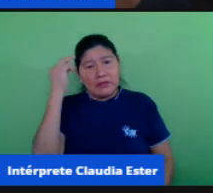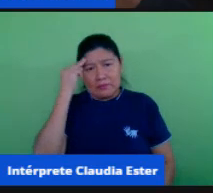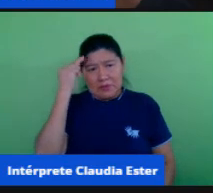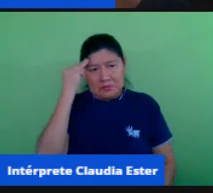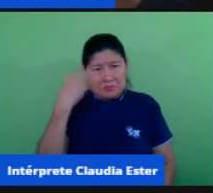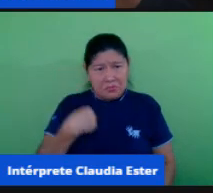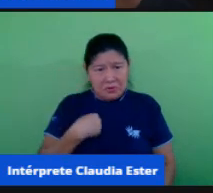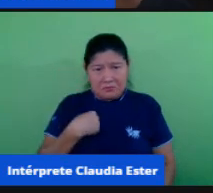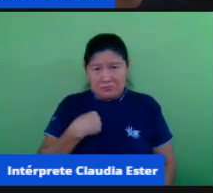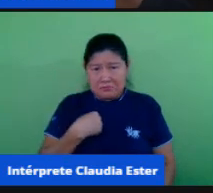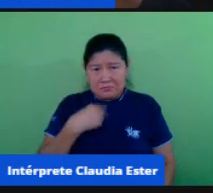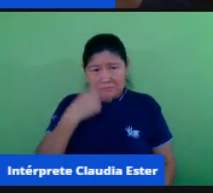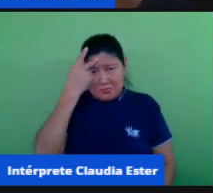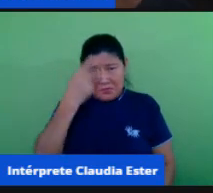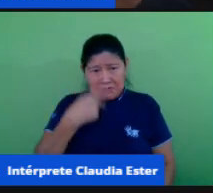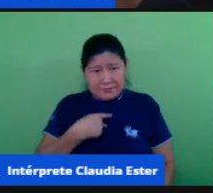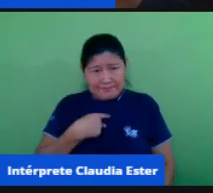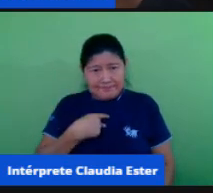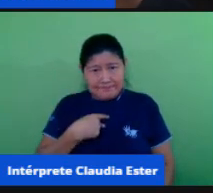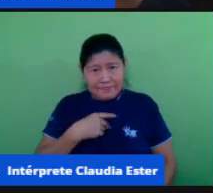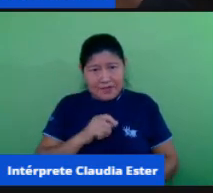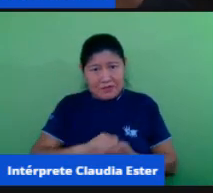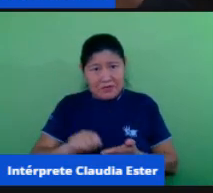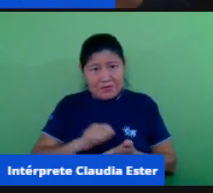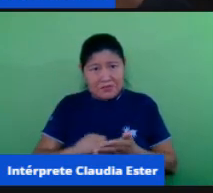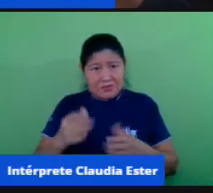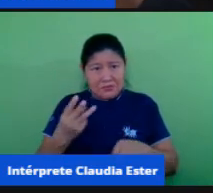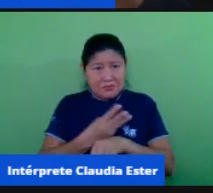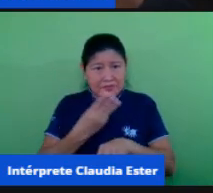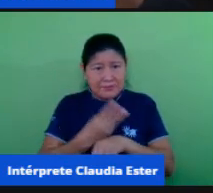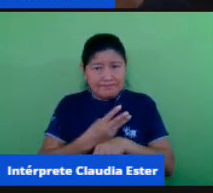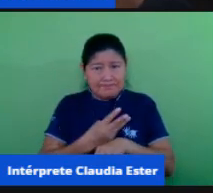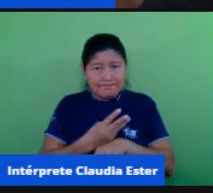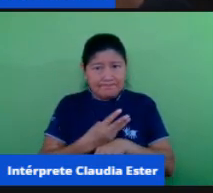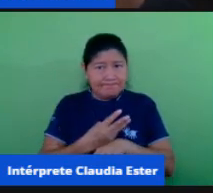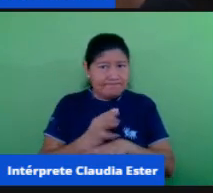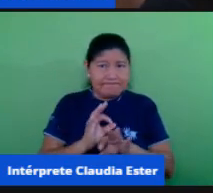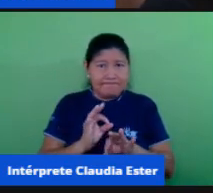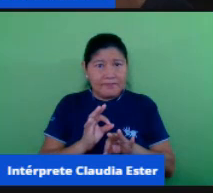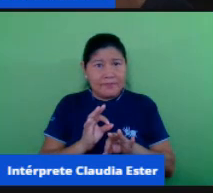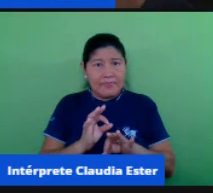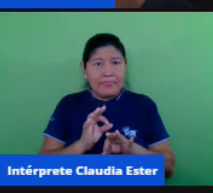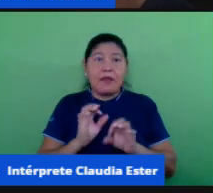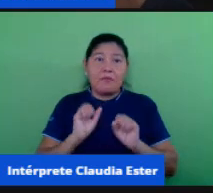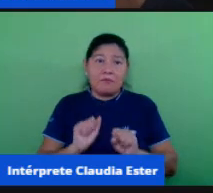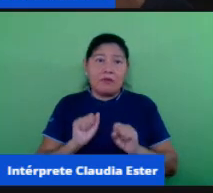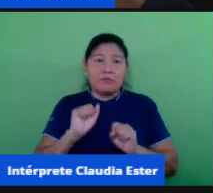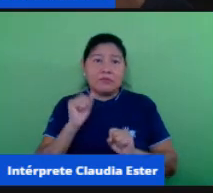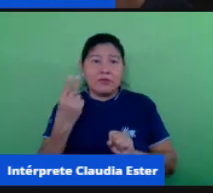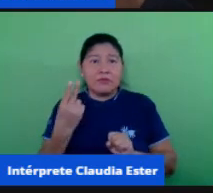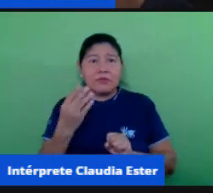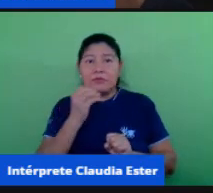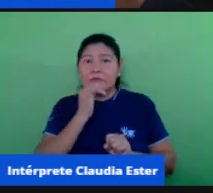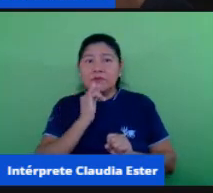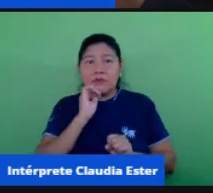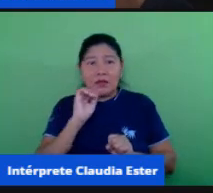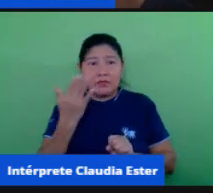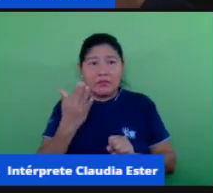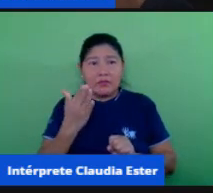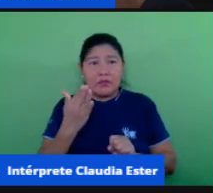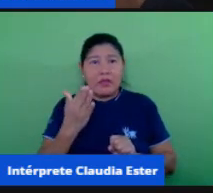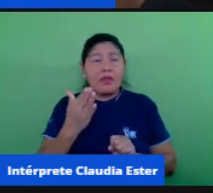ou até mesmo com os registros do WhatsApp porque vai que dá algum problema no celular e dá uma